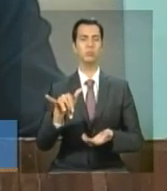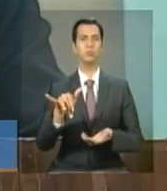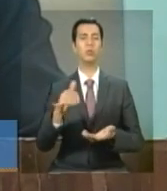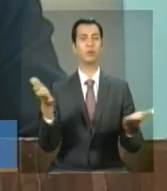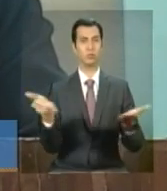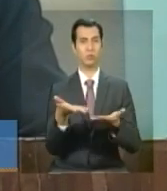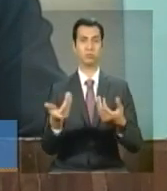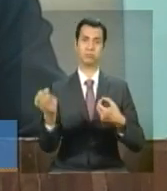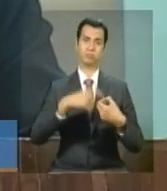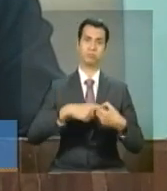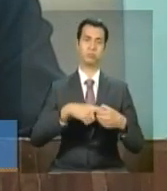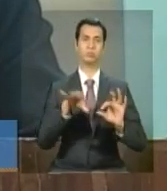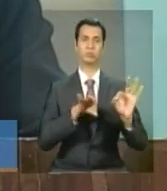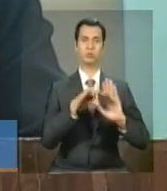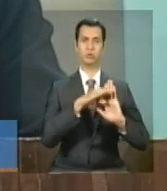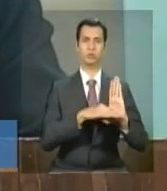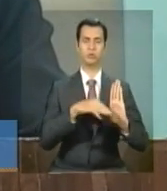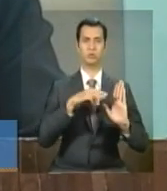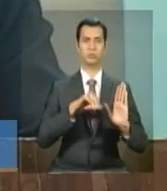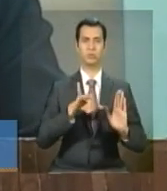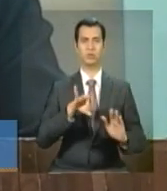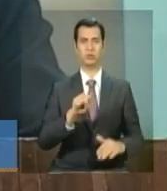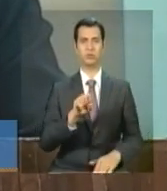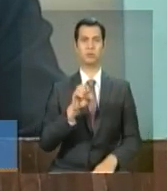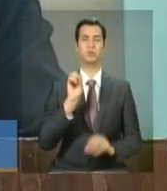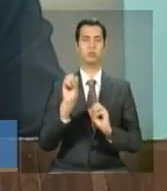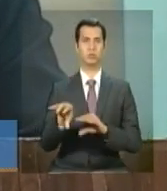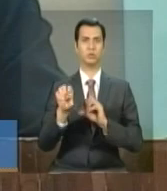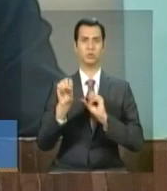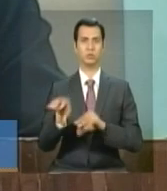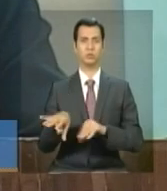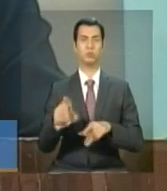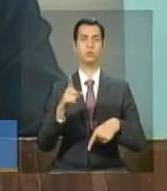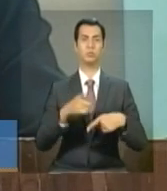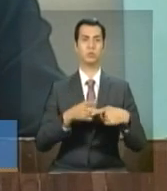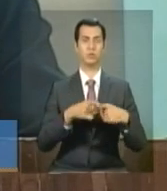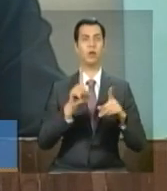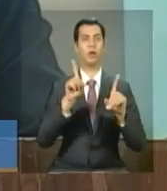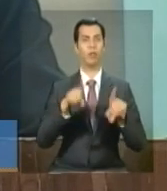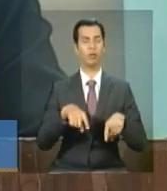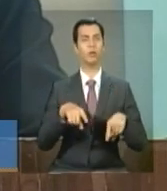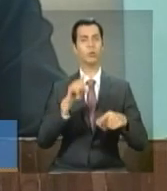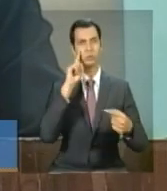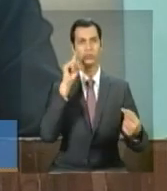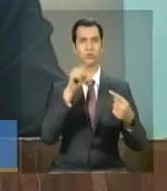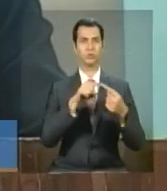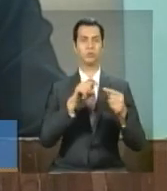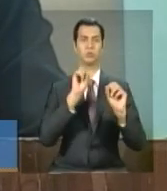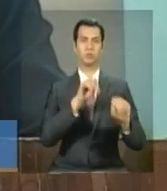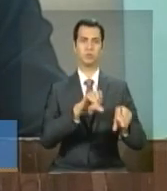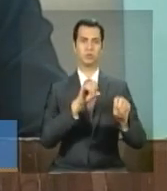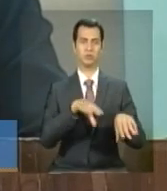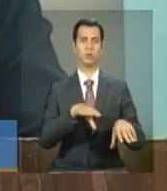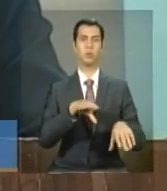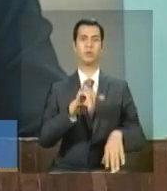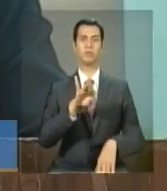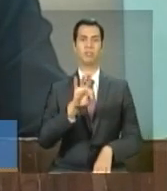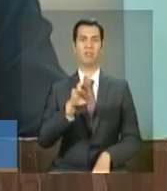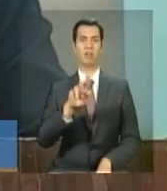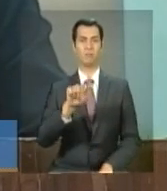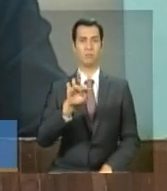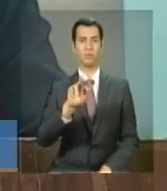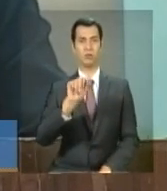Educação para atender o propósito da expansão da educação integral no país. A educação integral, ela,